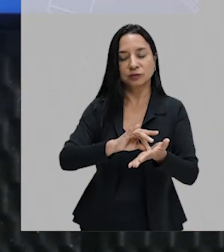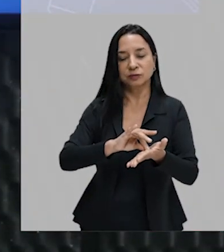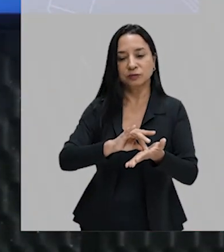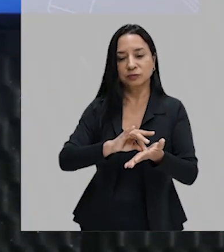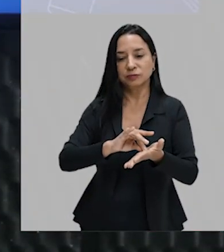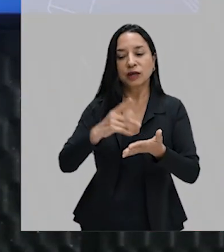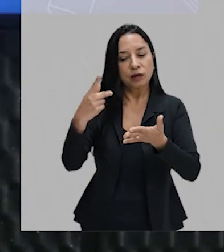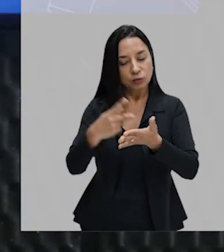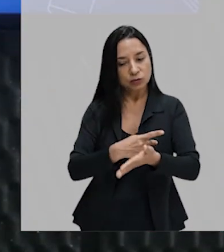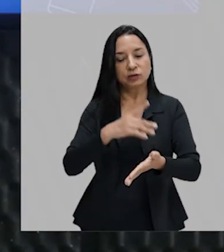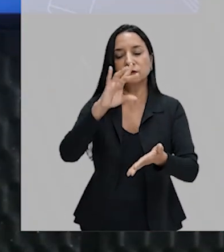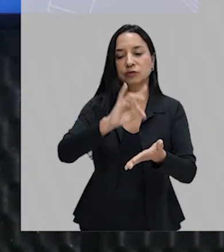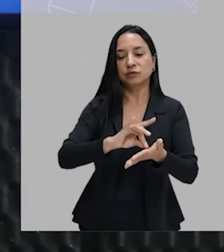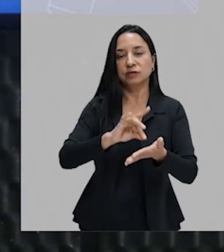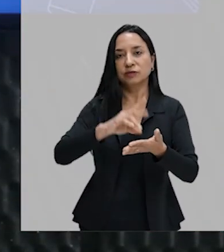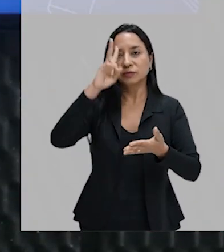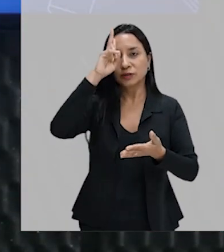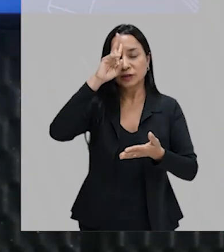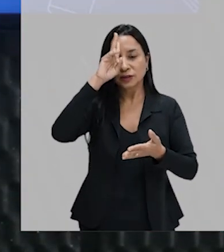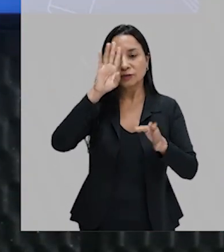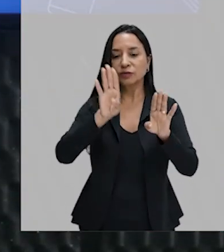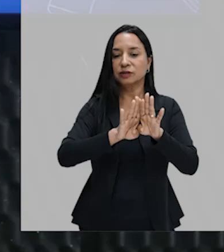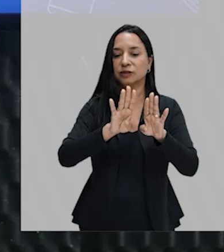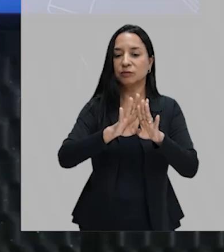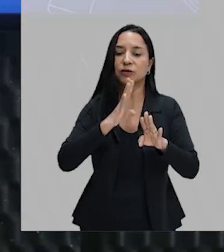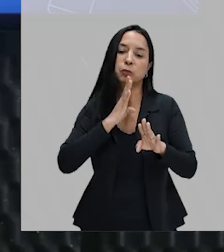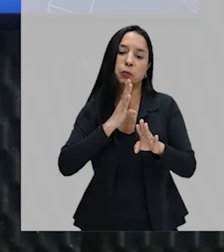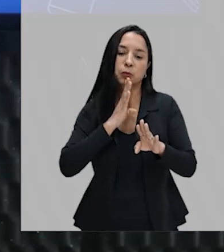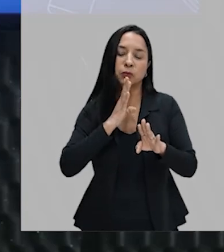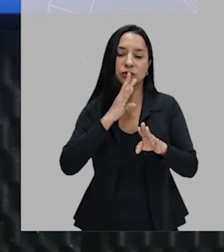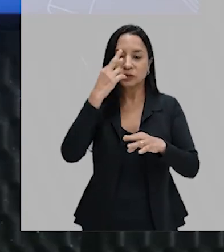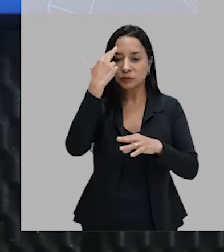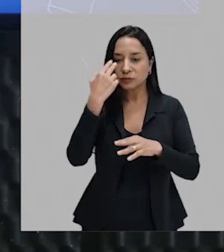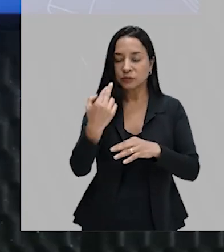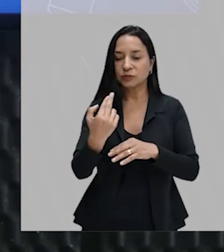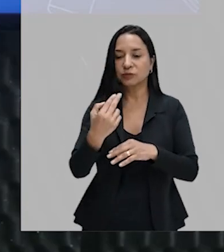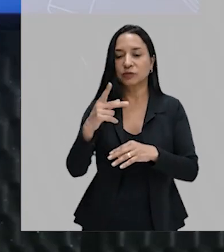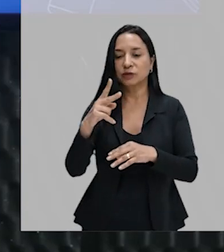e lembra uma história também muito conhecida, Romeu e Julieta.